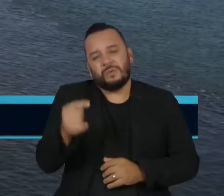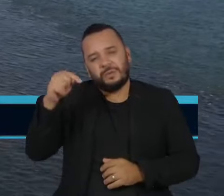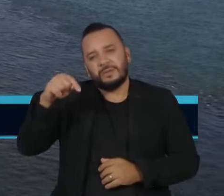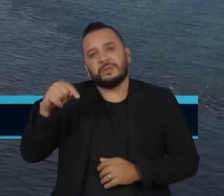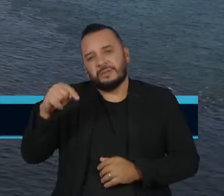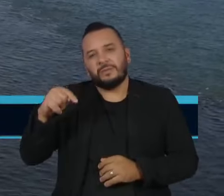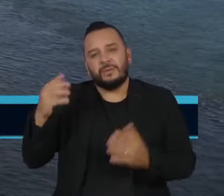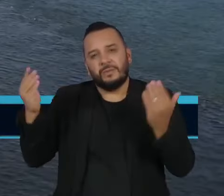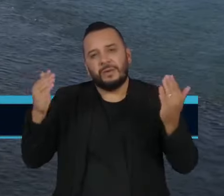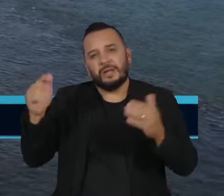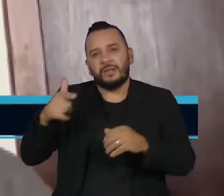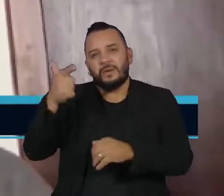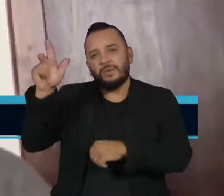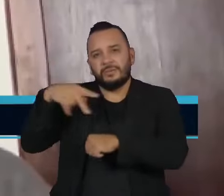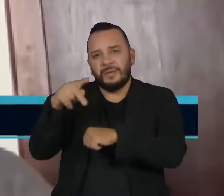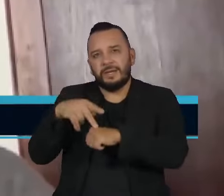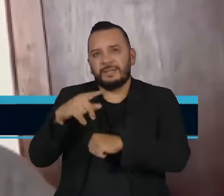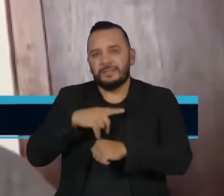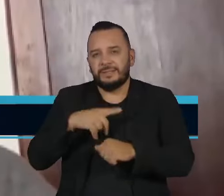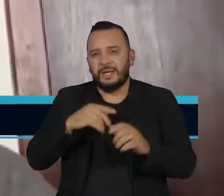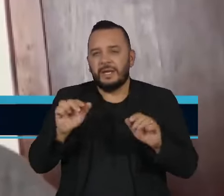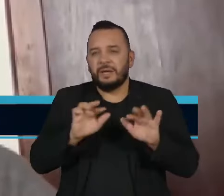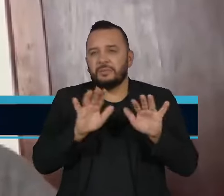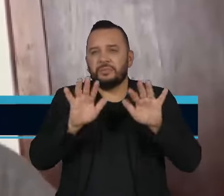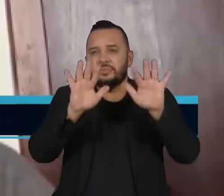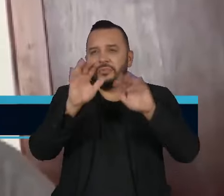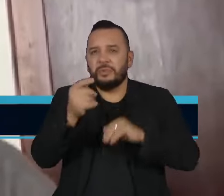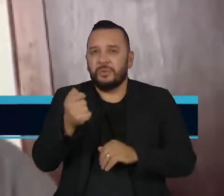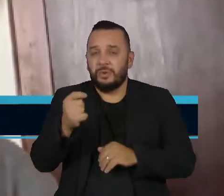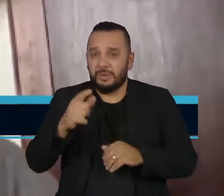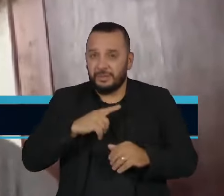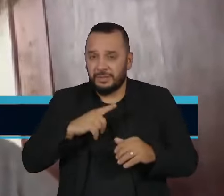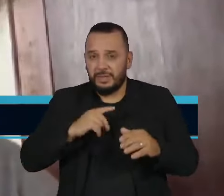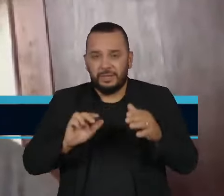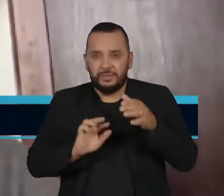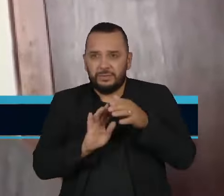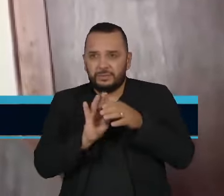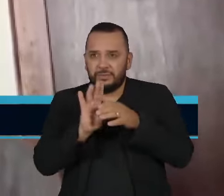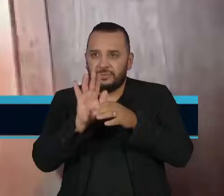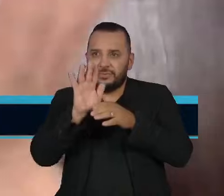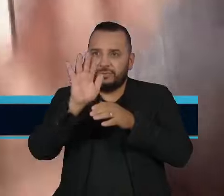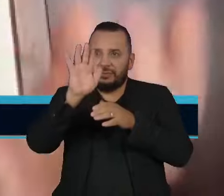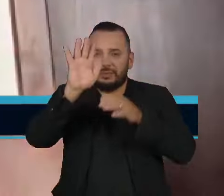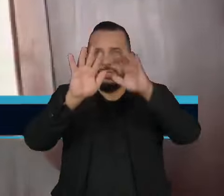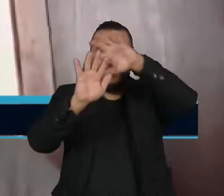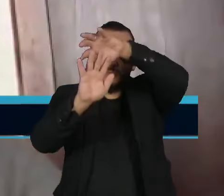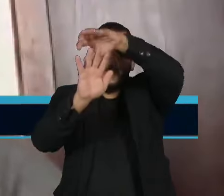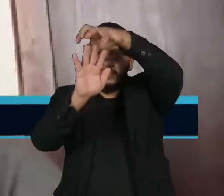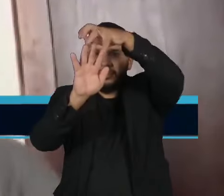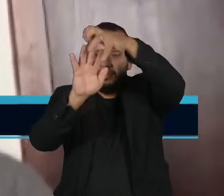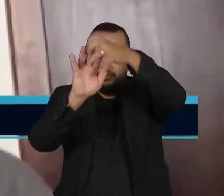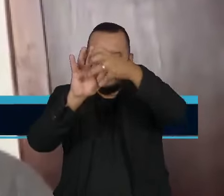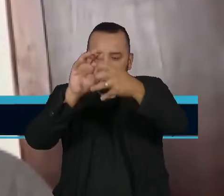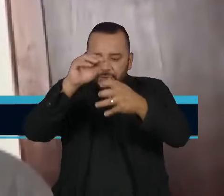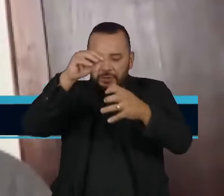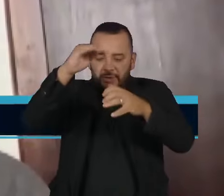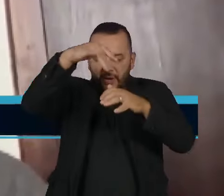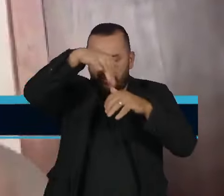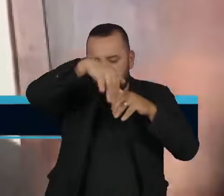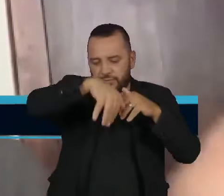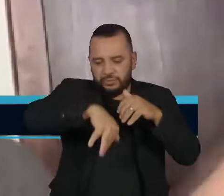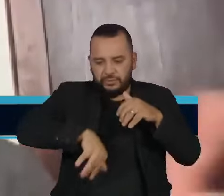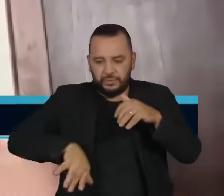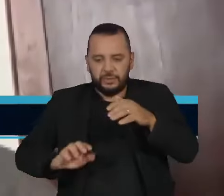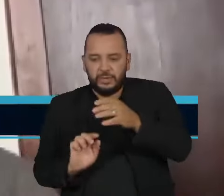gases de efeito estufa. No pré-sal, uma parte do gás carbônico é reinjetada no poço para aumentar a pressão de extração e